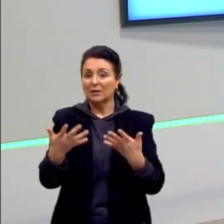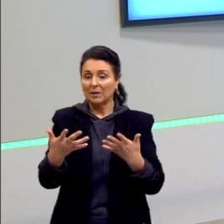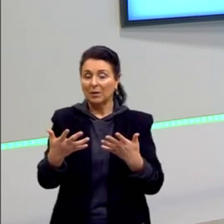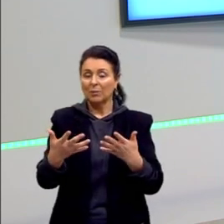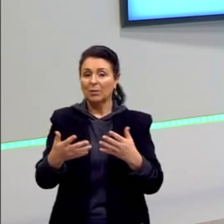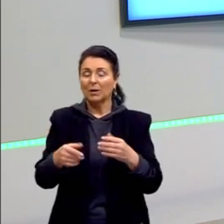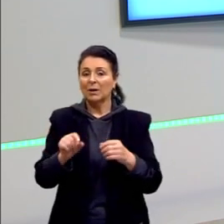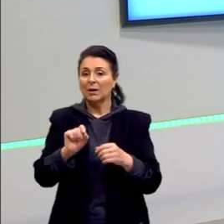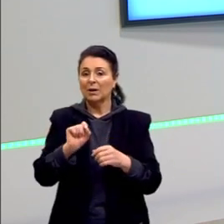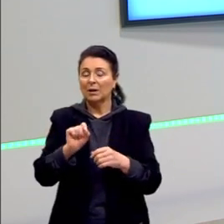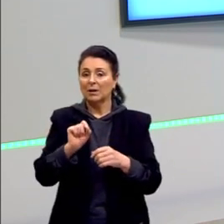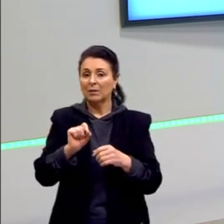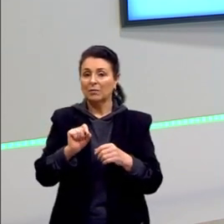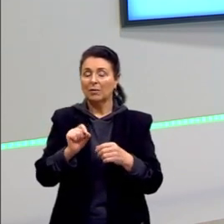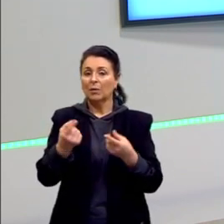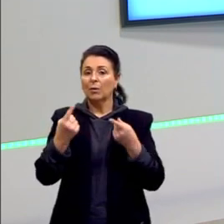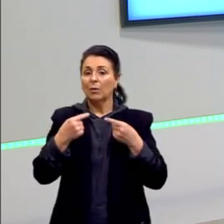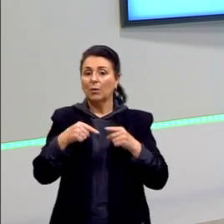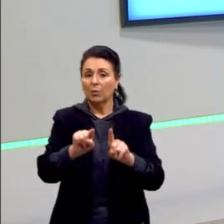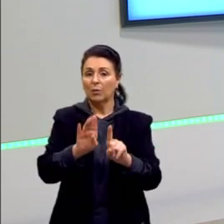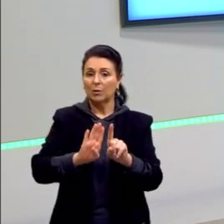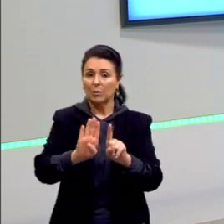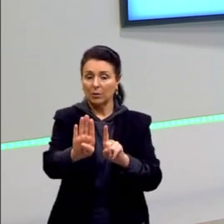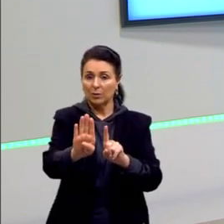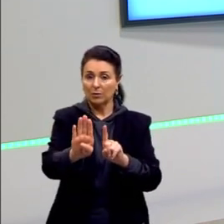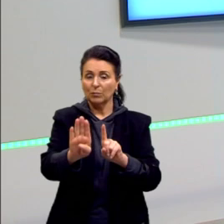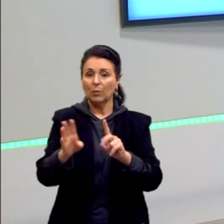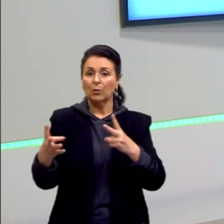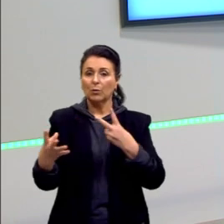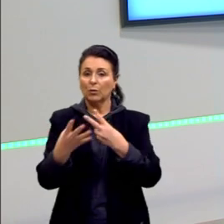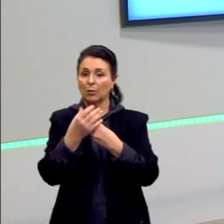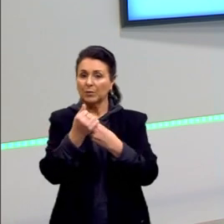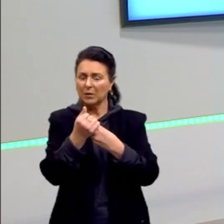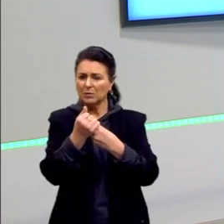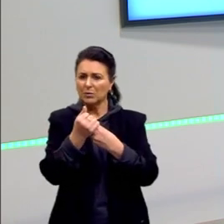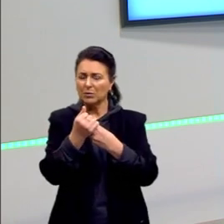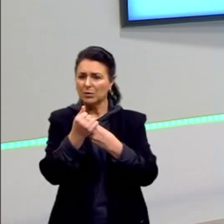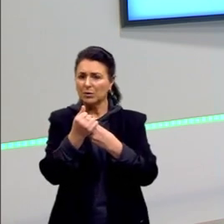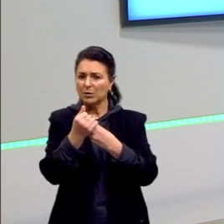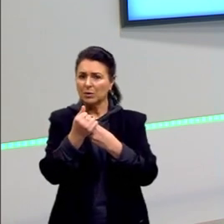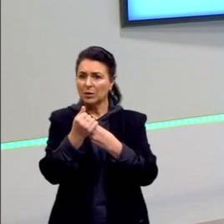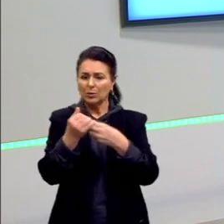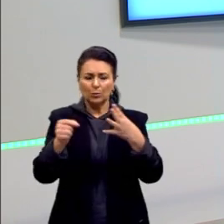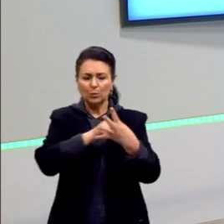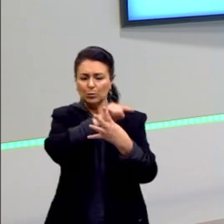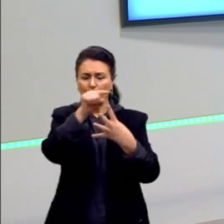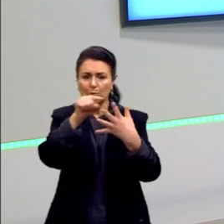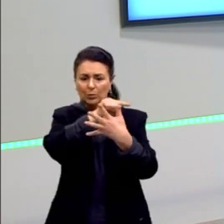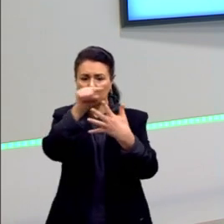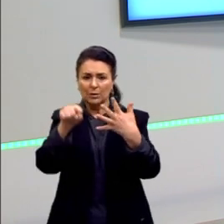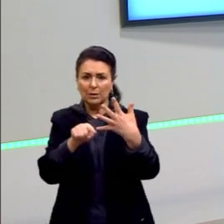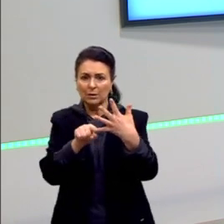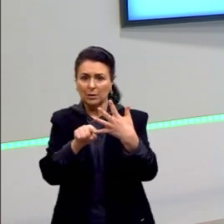caráter é o quê? Recessivo, dominante, codominante, poligênico, polialélico. O que vocês acham?